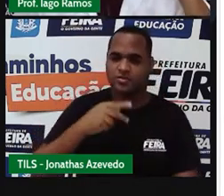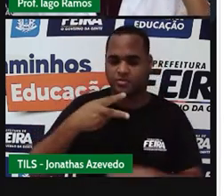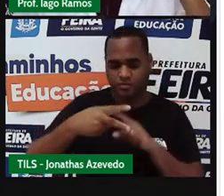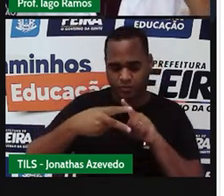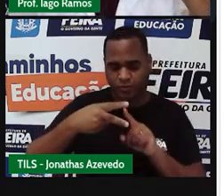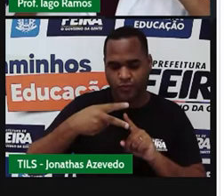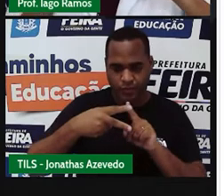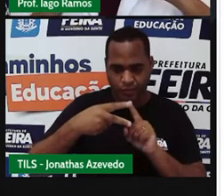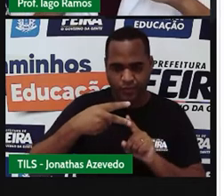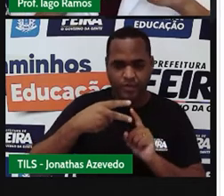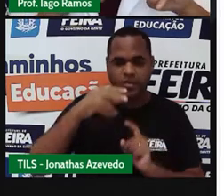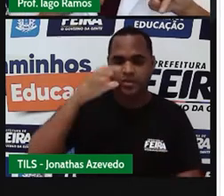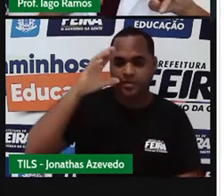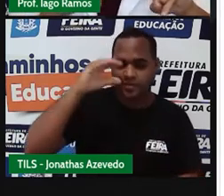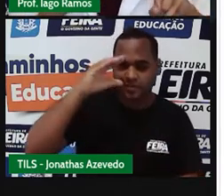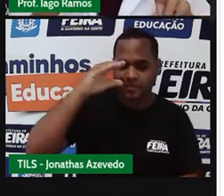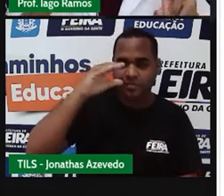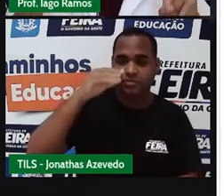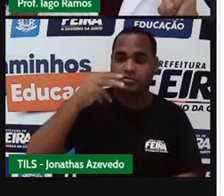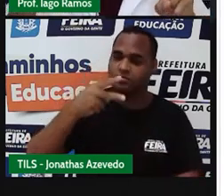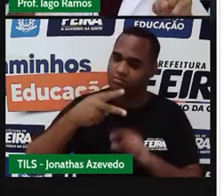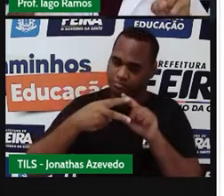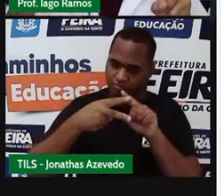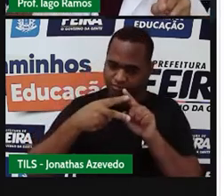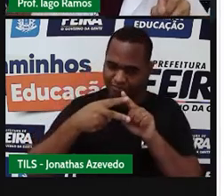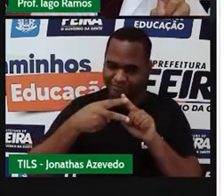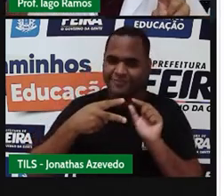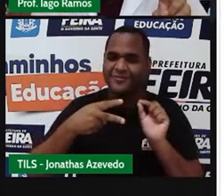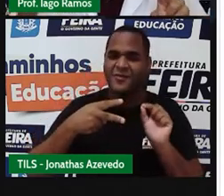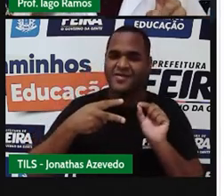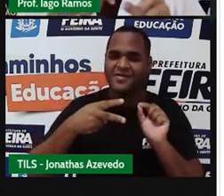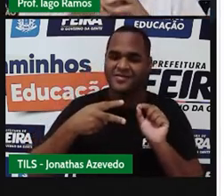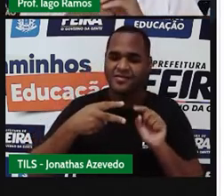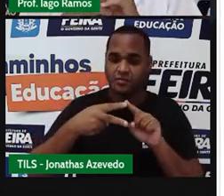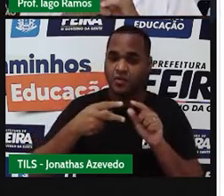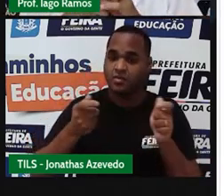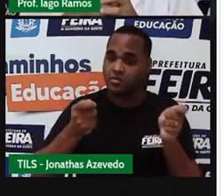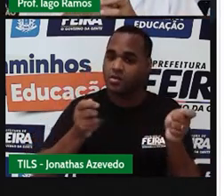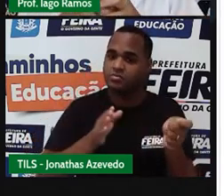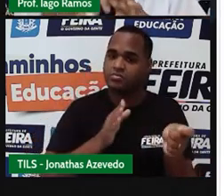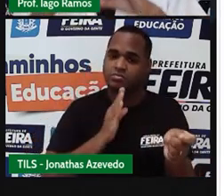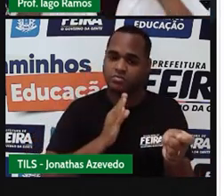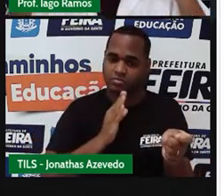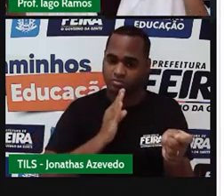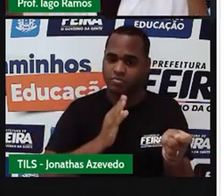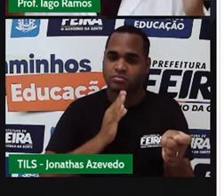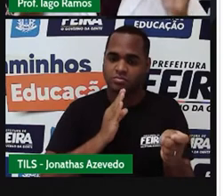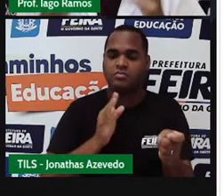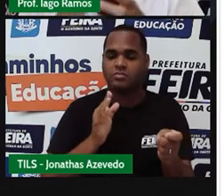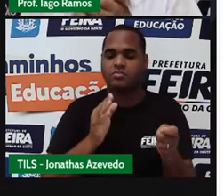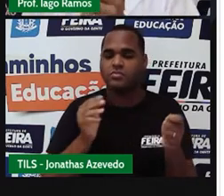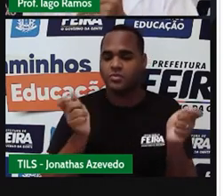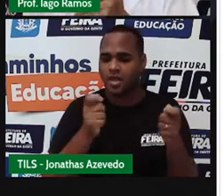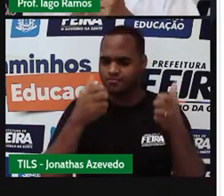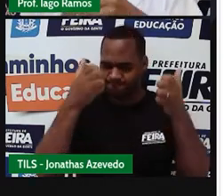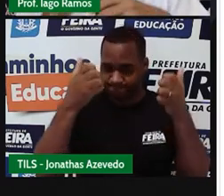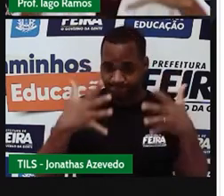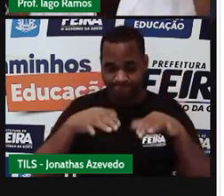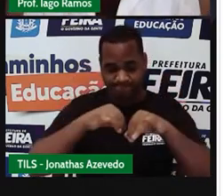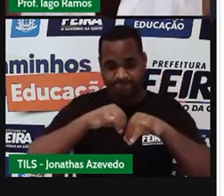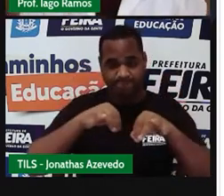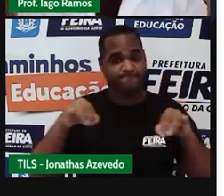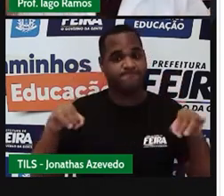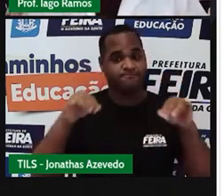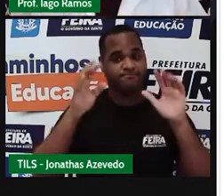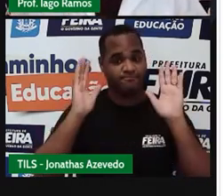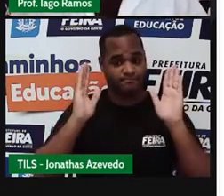curiosas. Uma você até deve conhecer, porque já foi bastante divulgada,